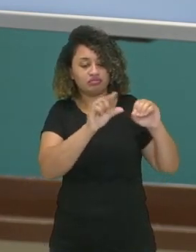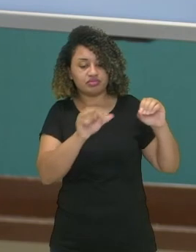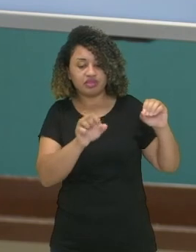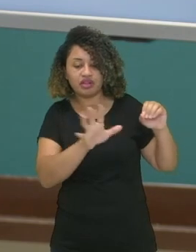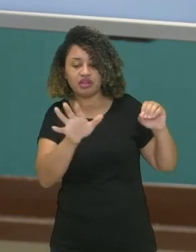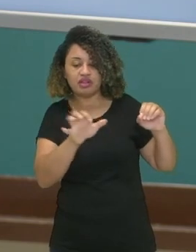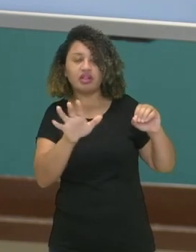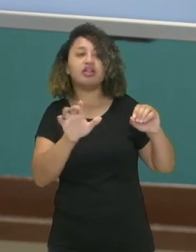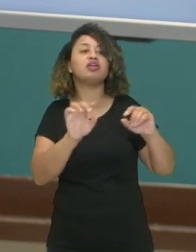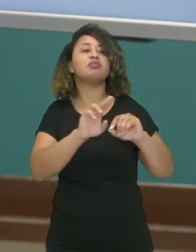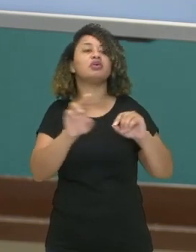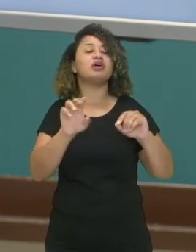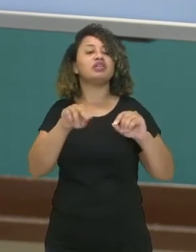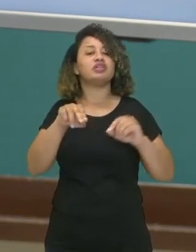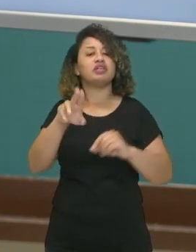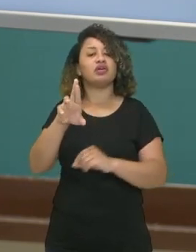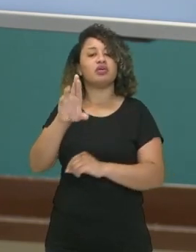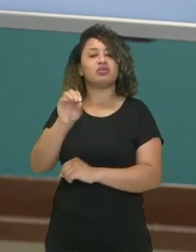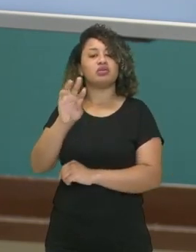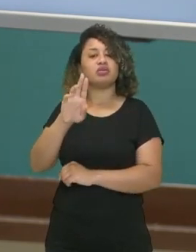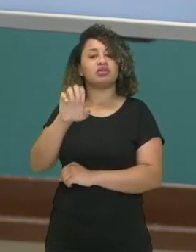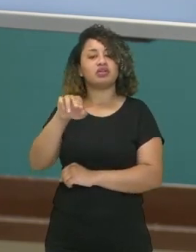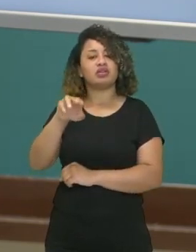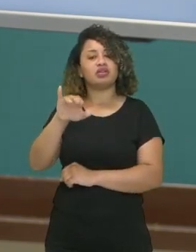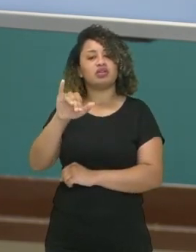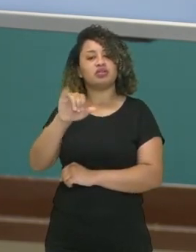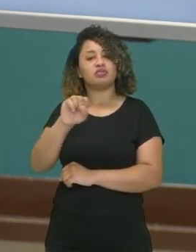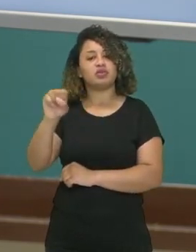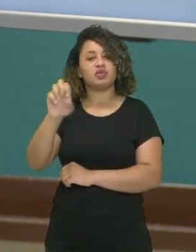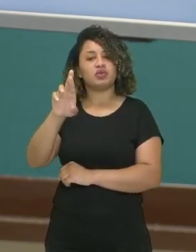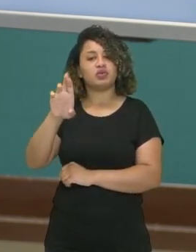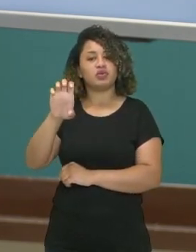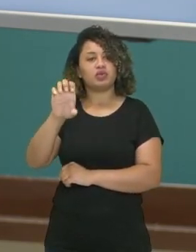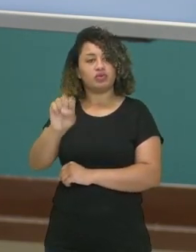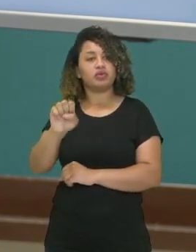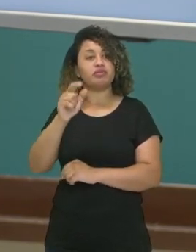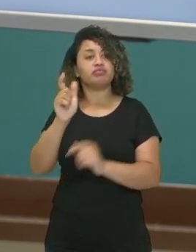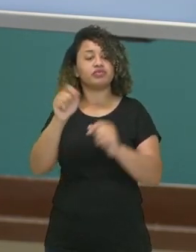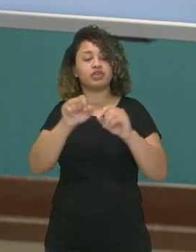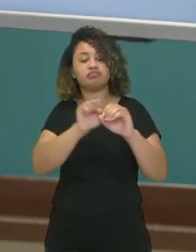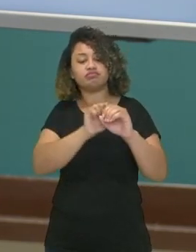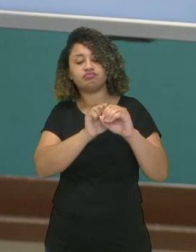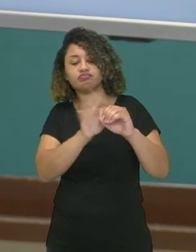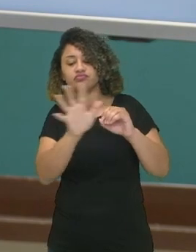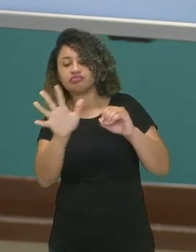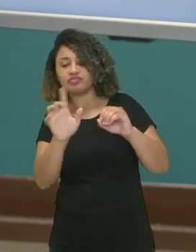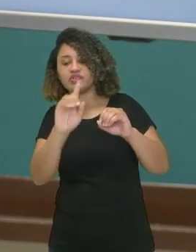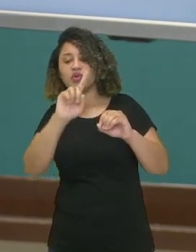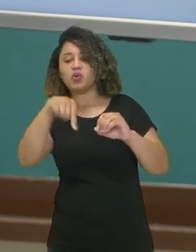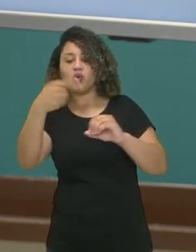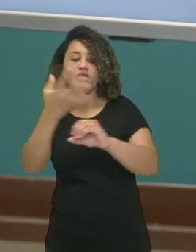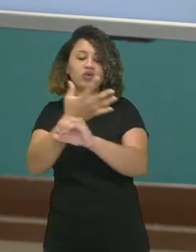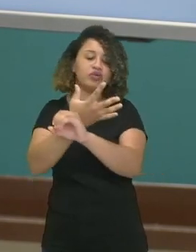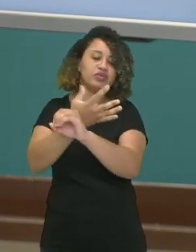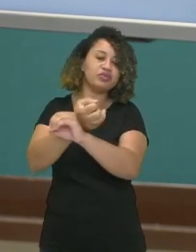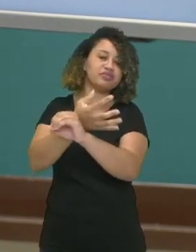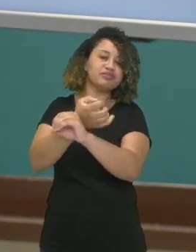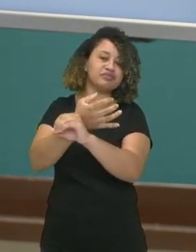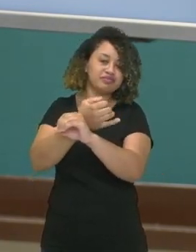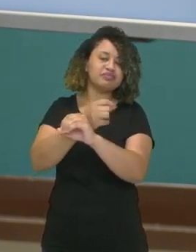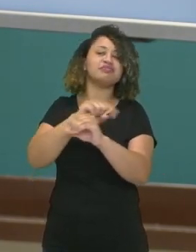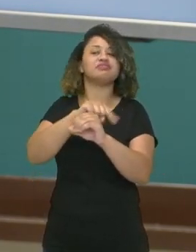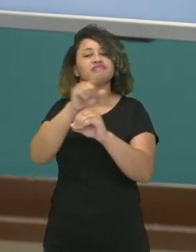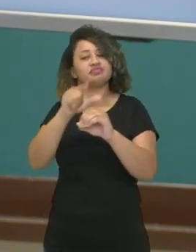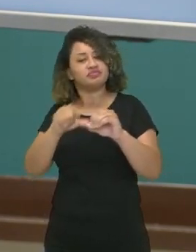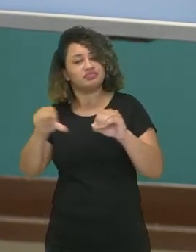neurotransmissor. Esses neurotransmissores são capazes de agir sobre os dendritos do neurônio seguinte e desencadear o